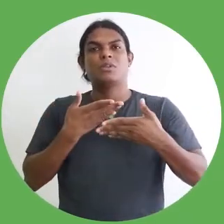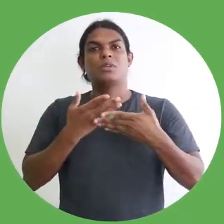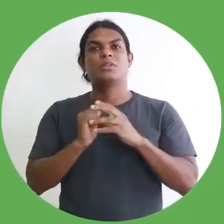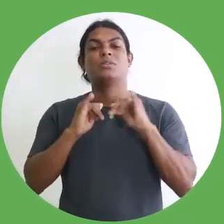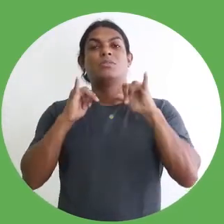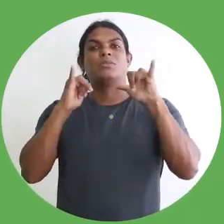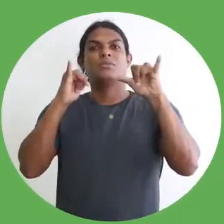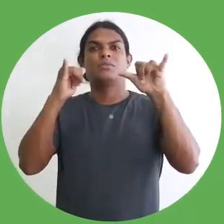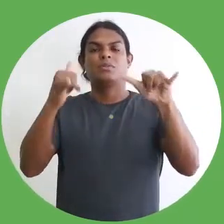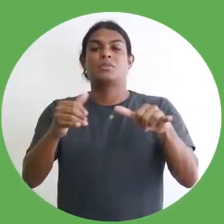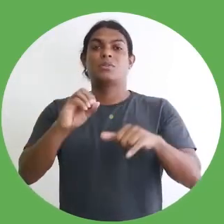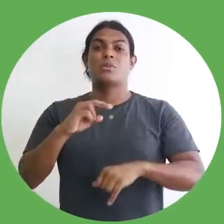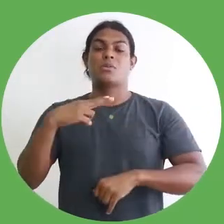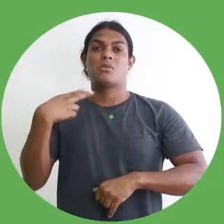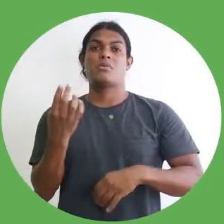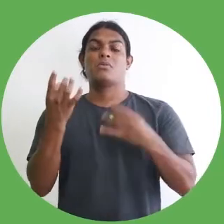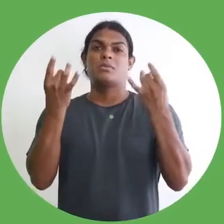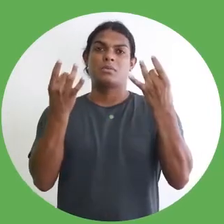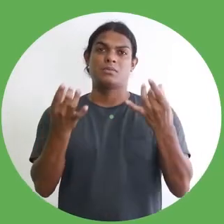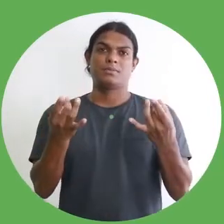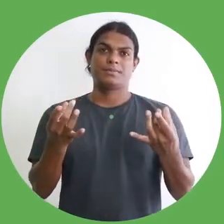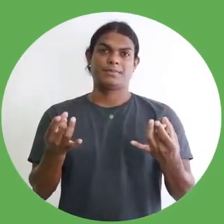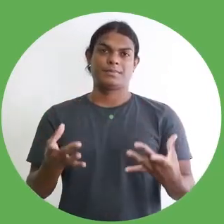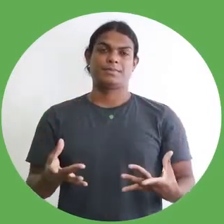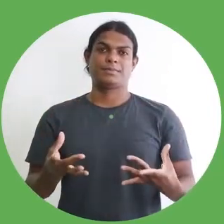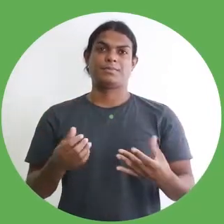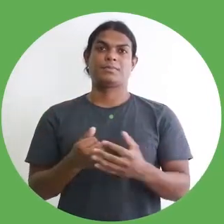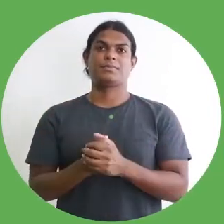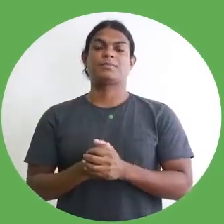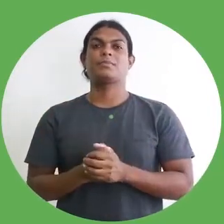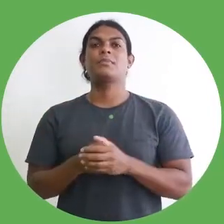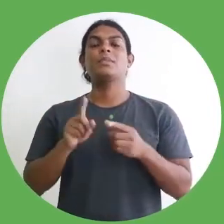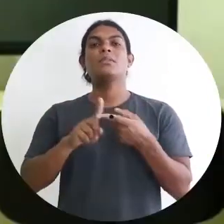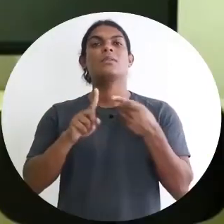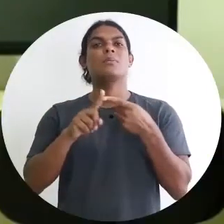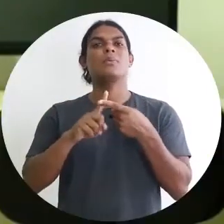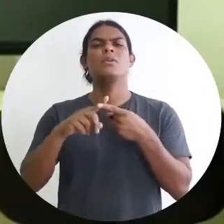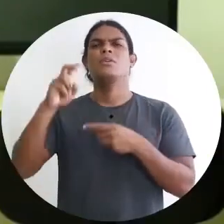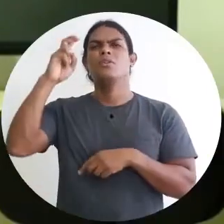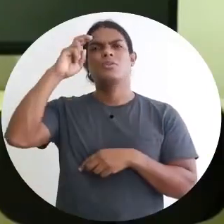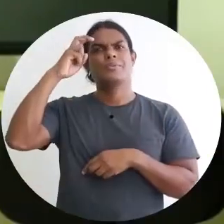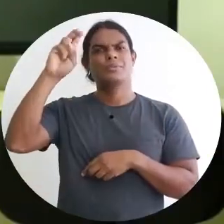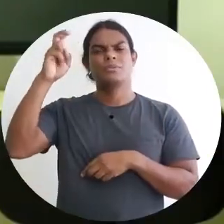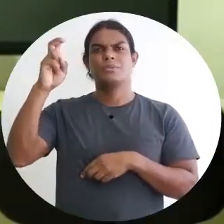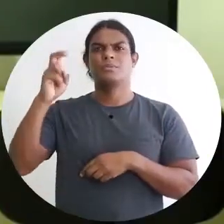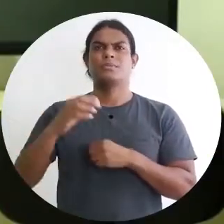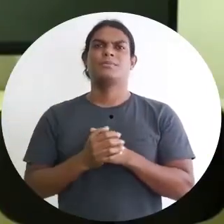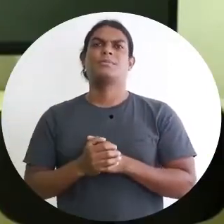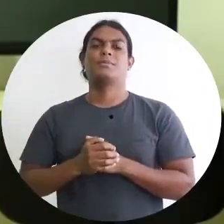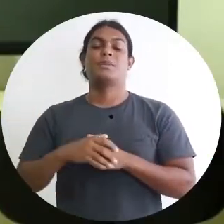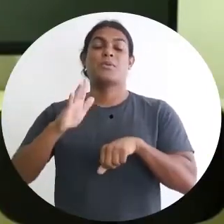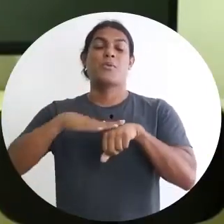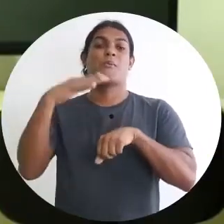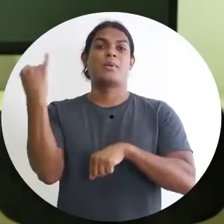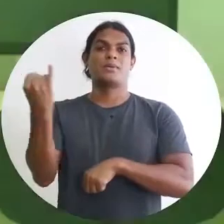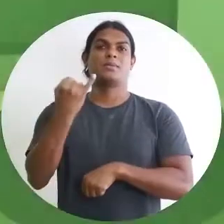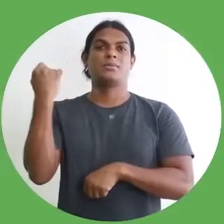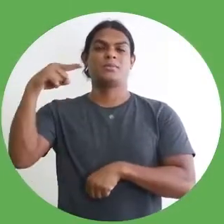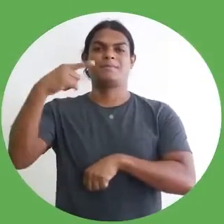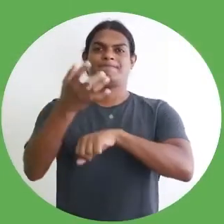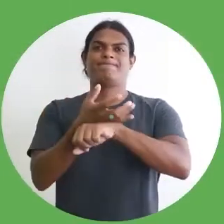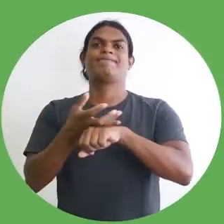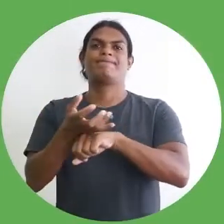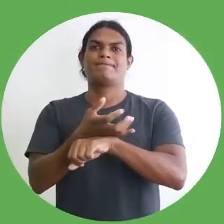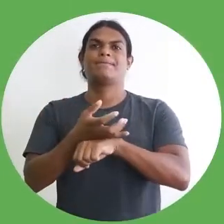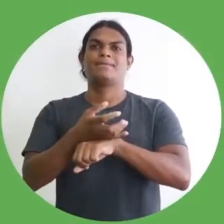ou comercialização de bens e serviços culturais, que é o mais importante nessa nossa disciplina, nessa